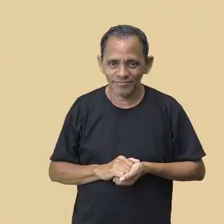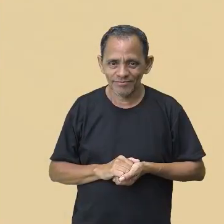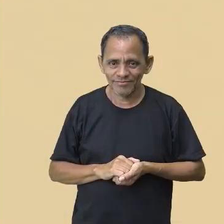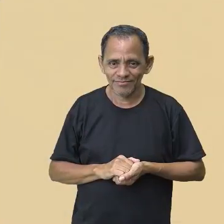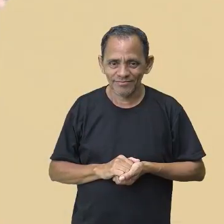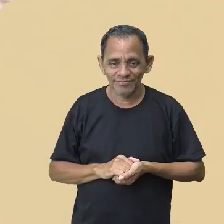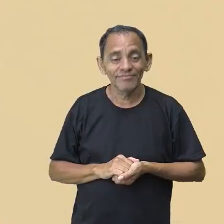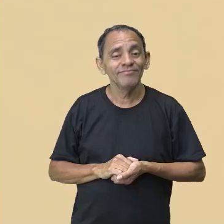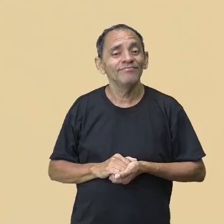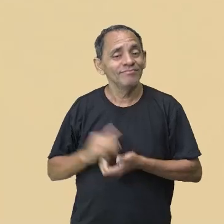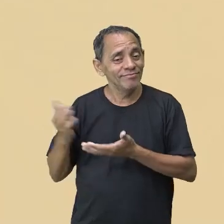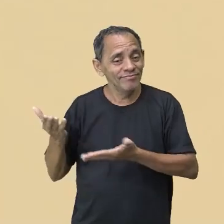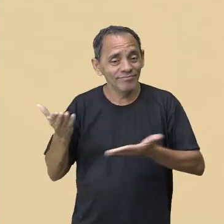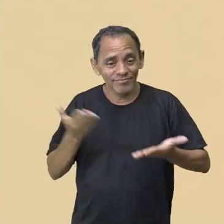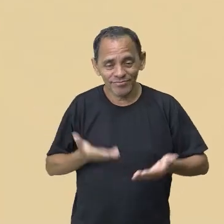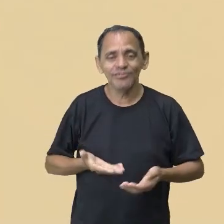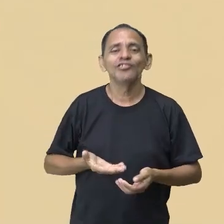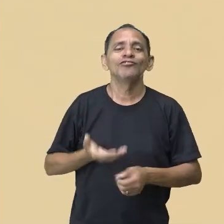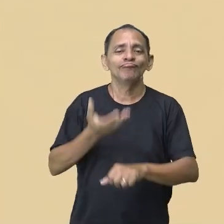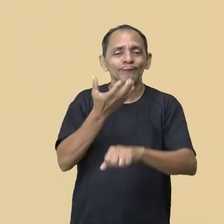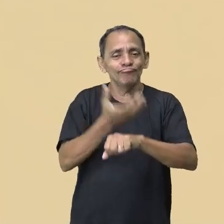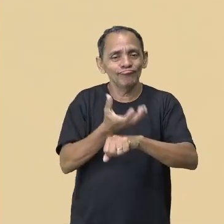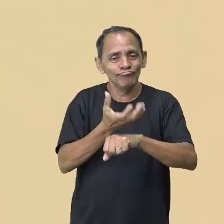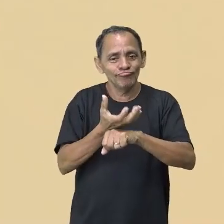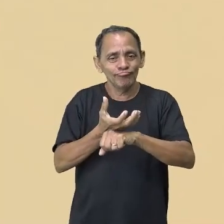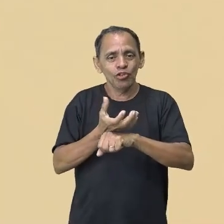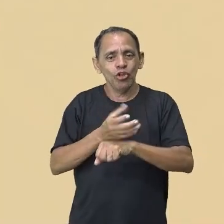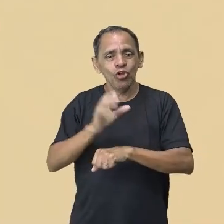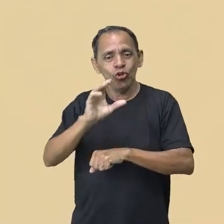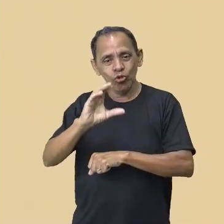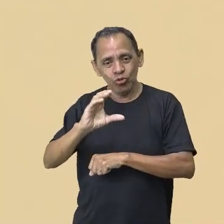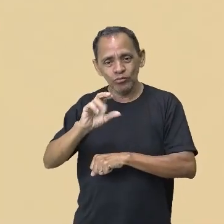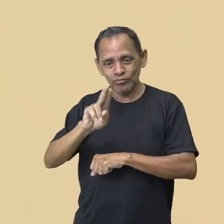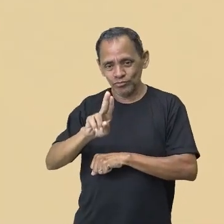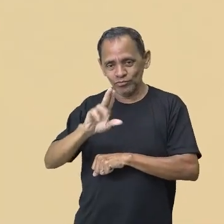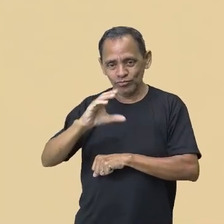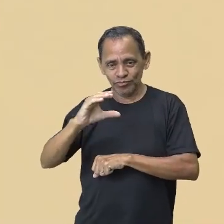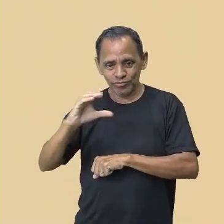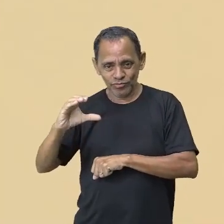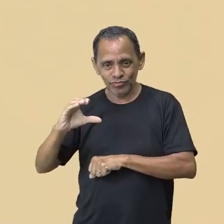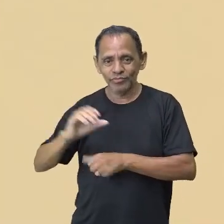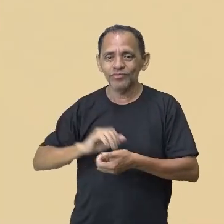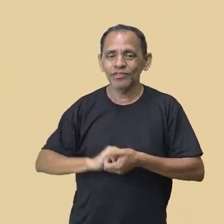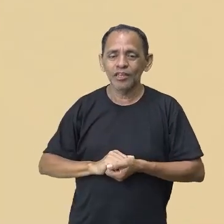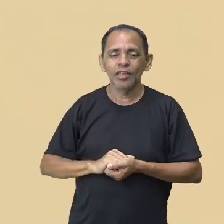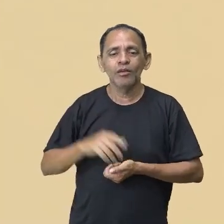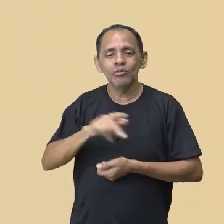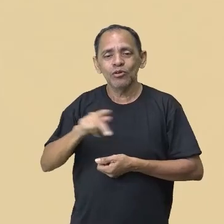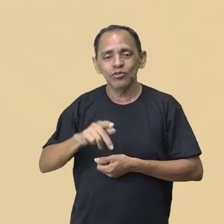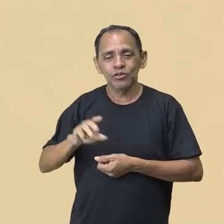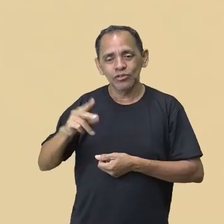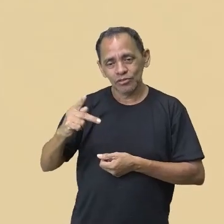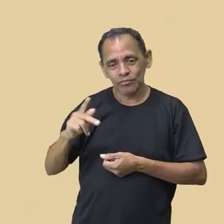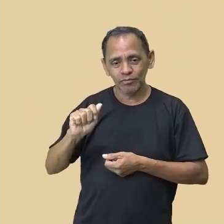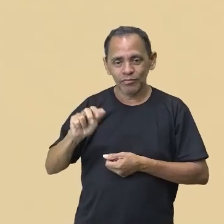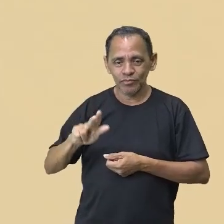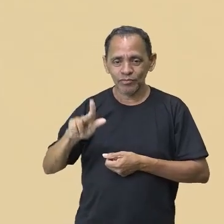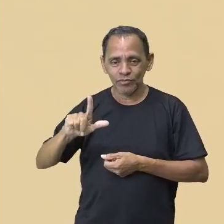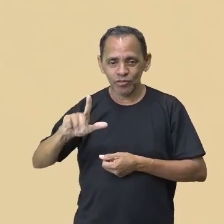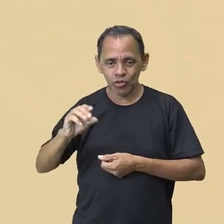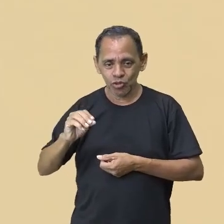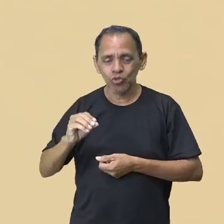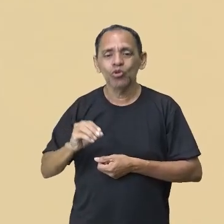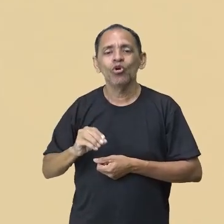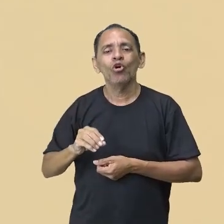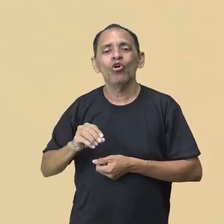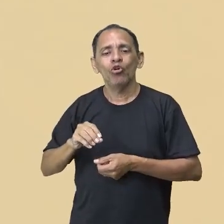Sejam bem-vindos à nossa unidade curricular comum de Projeto de Vida. Eu sou o professor Paulo Ricardo, seu professor de Projeto